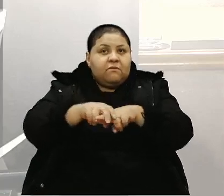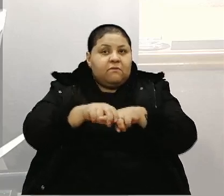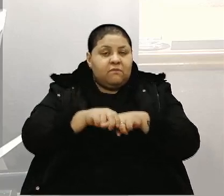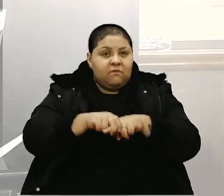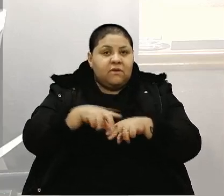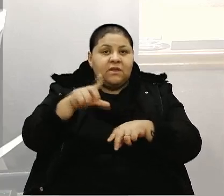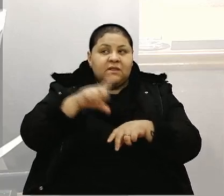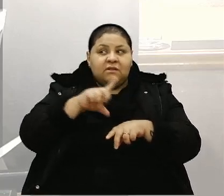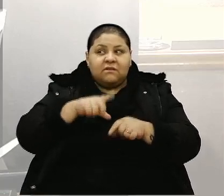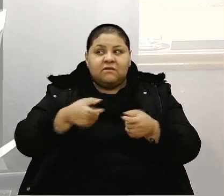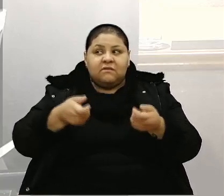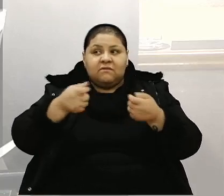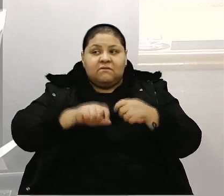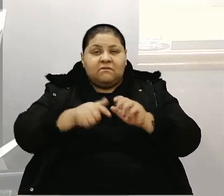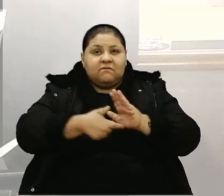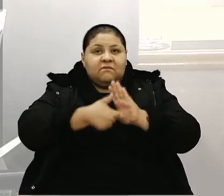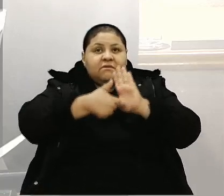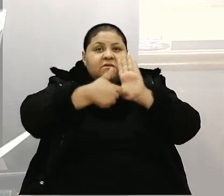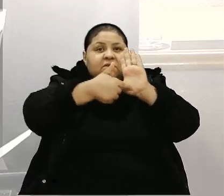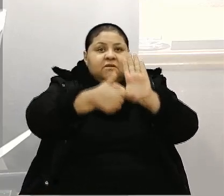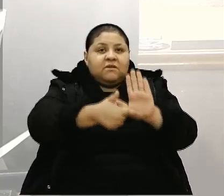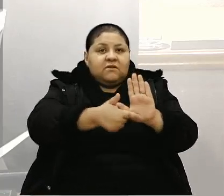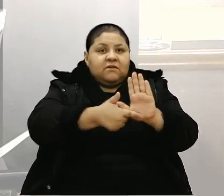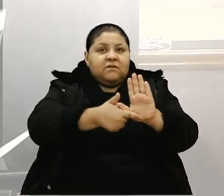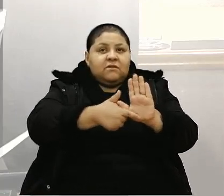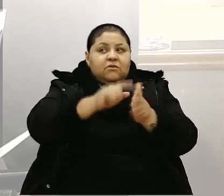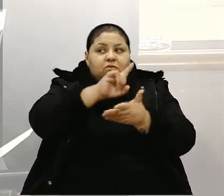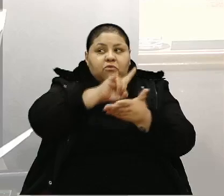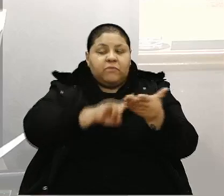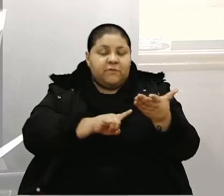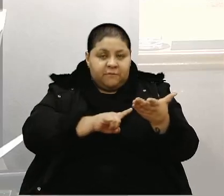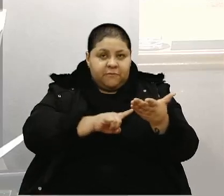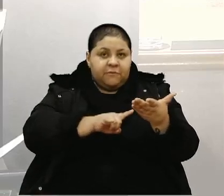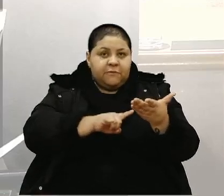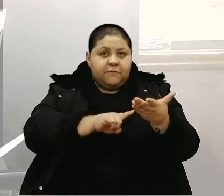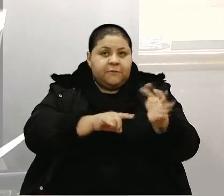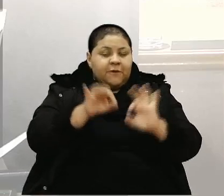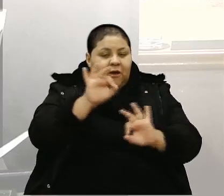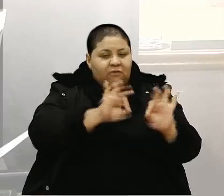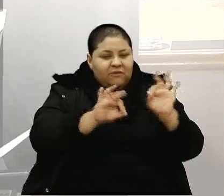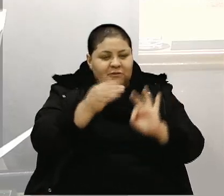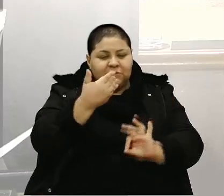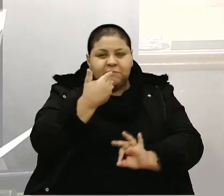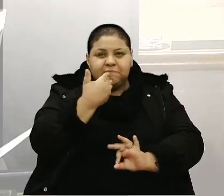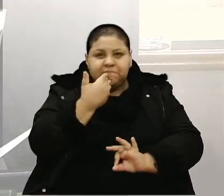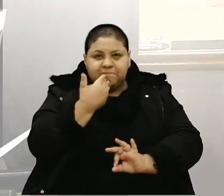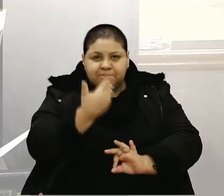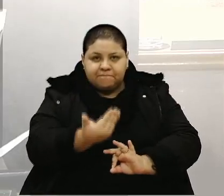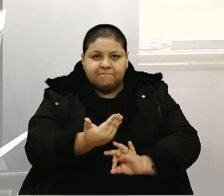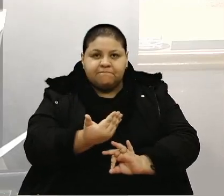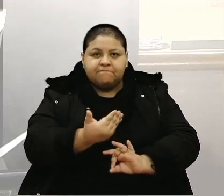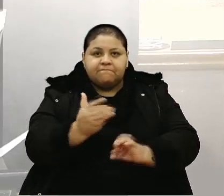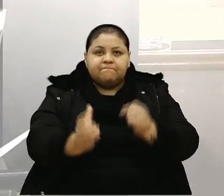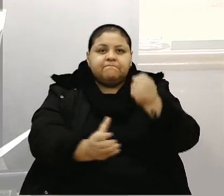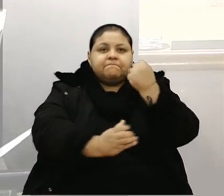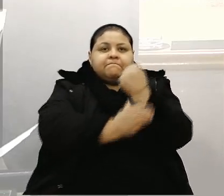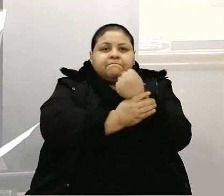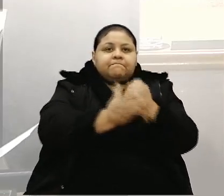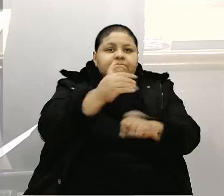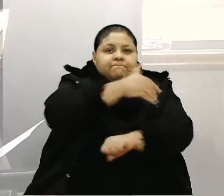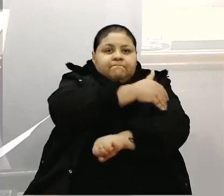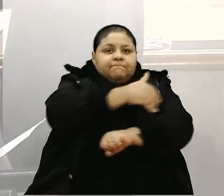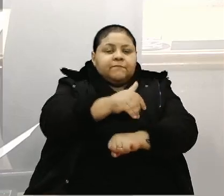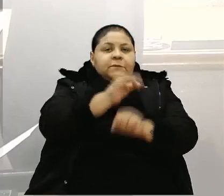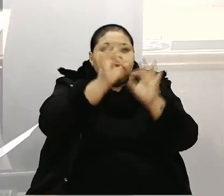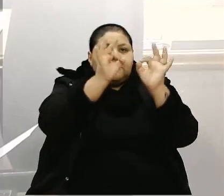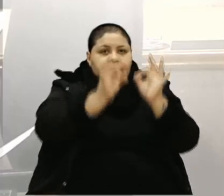não há necessidade de apresentar abaixo assinados. O ajuste solicitado visa assegurar que a denominação correta